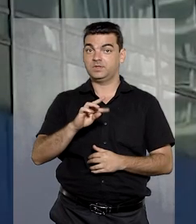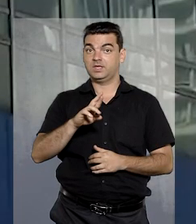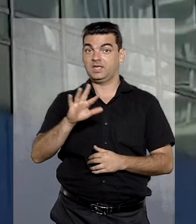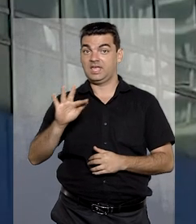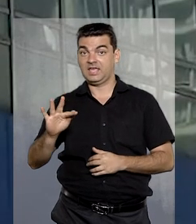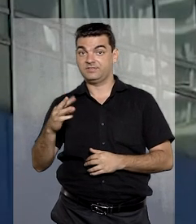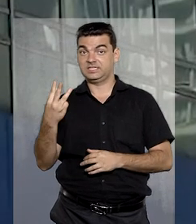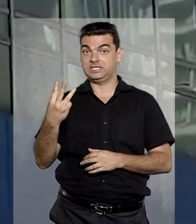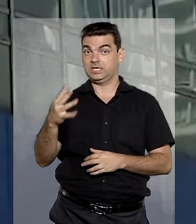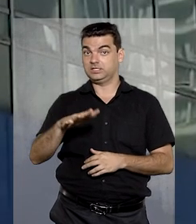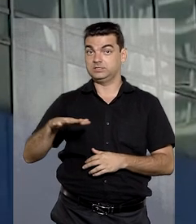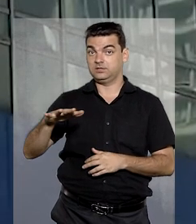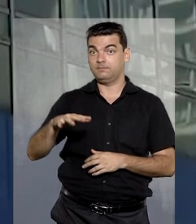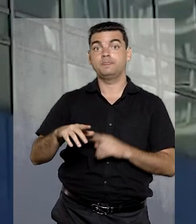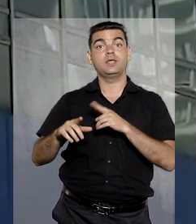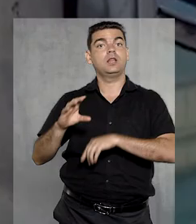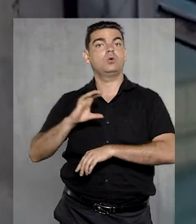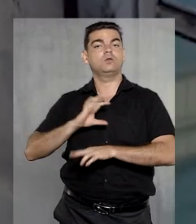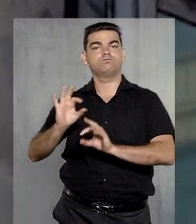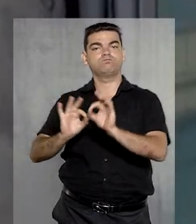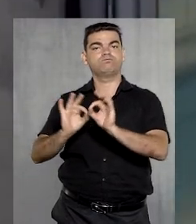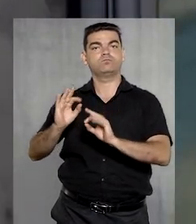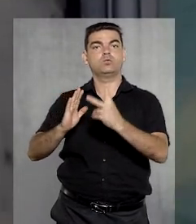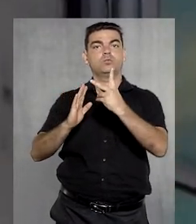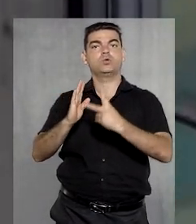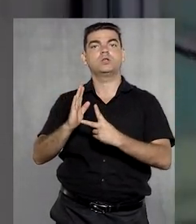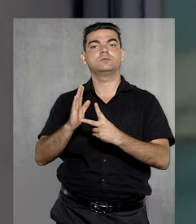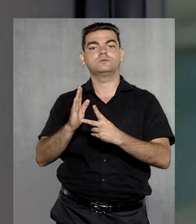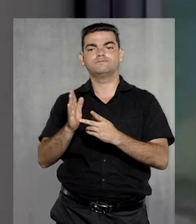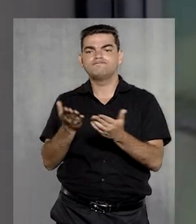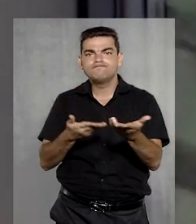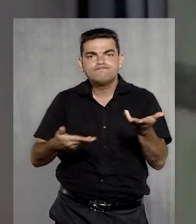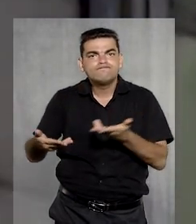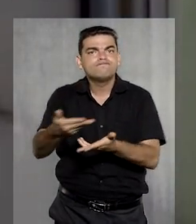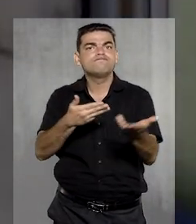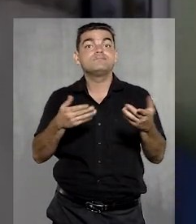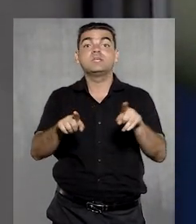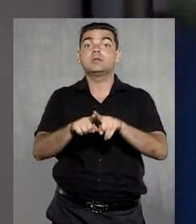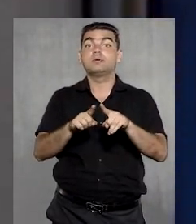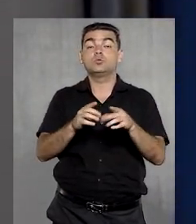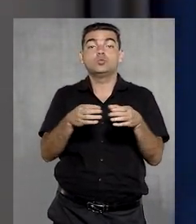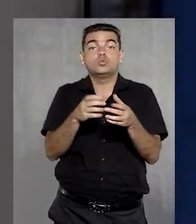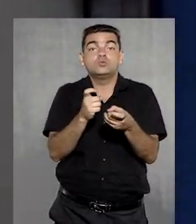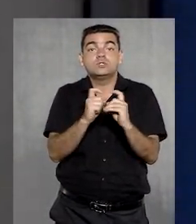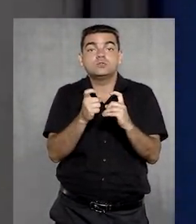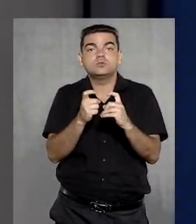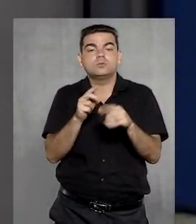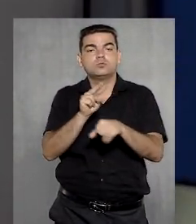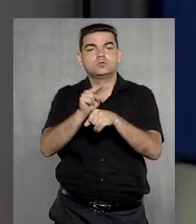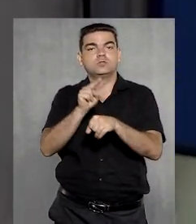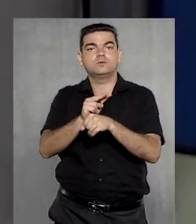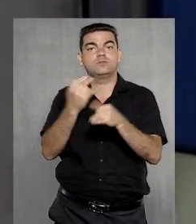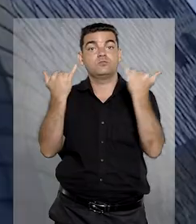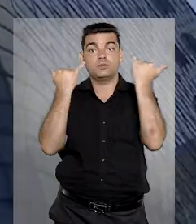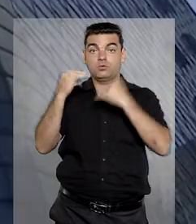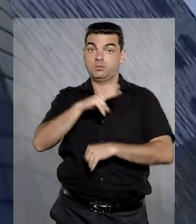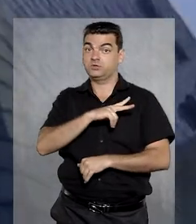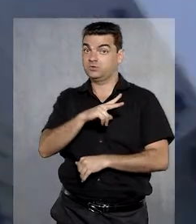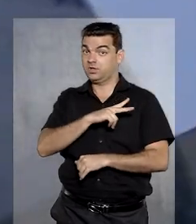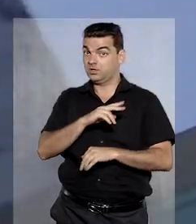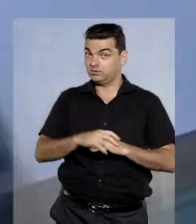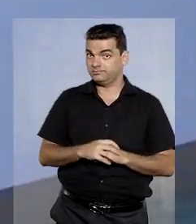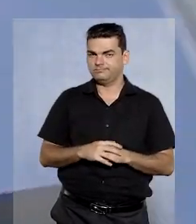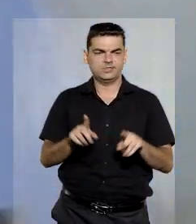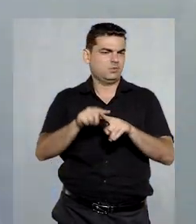No TRF da Terceira Região, era o coordenador do Programa de Conciliação e do Comitê Gestor de Proteção de